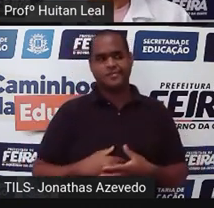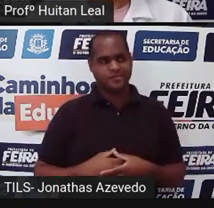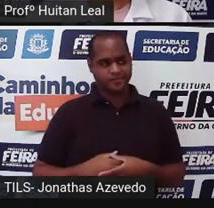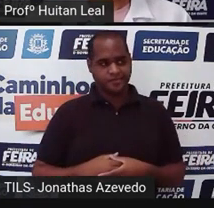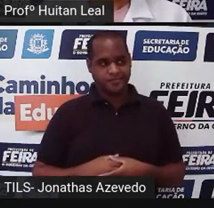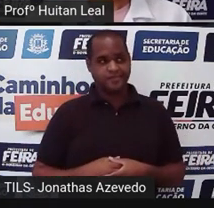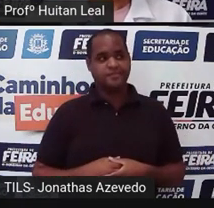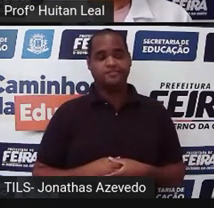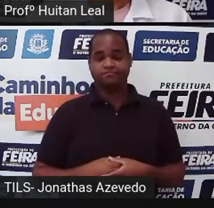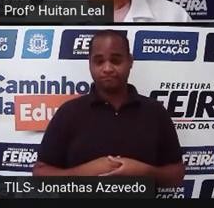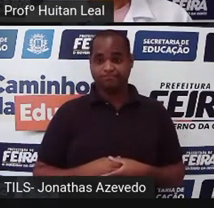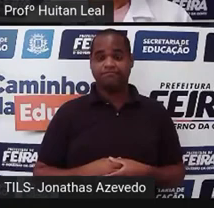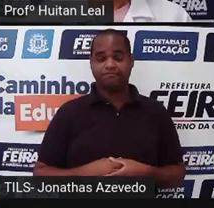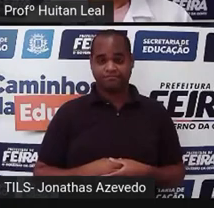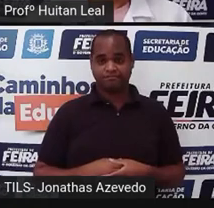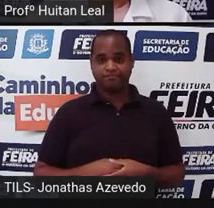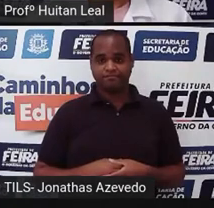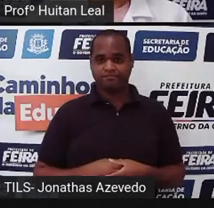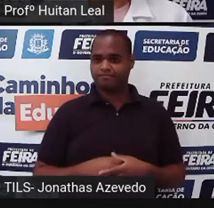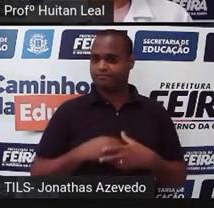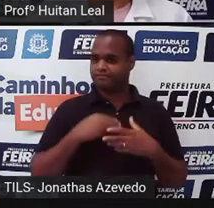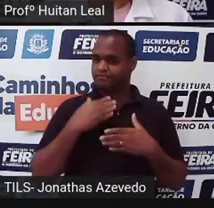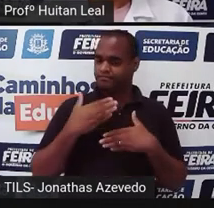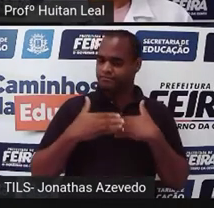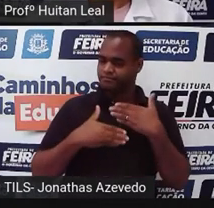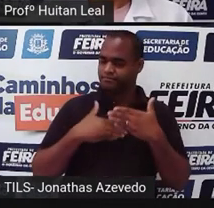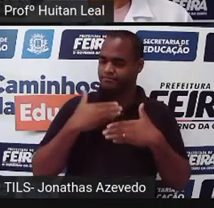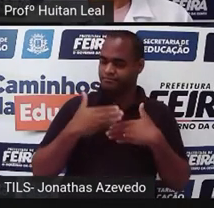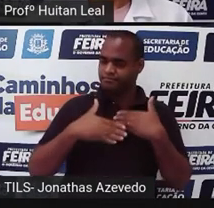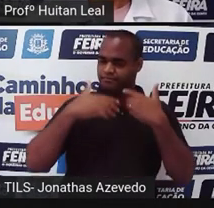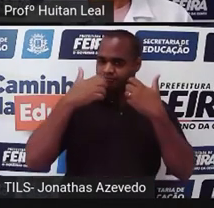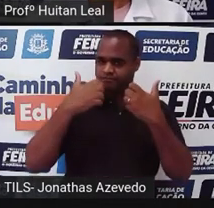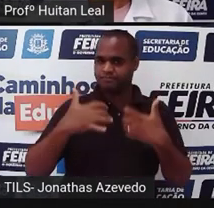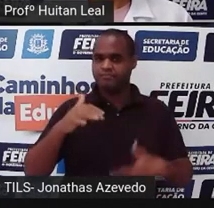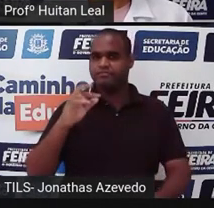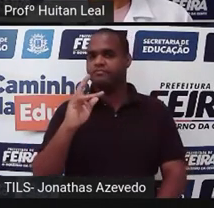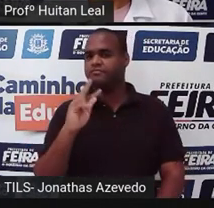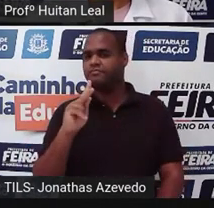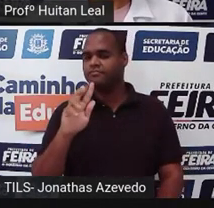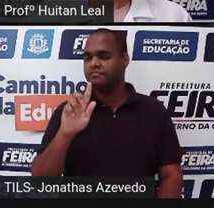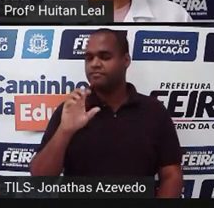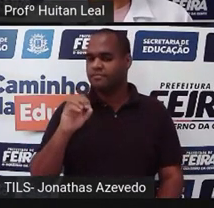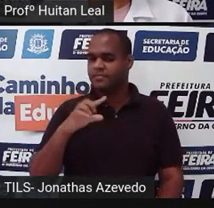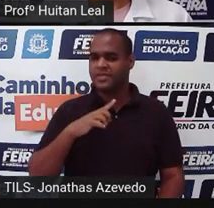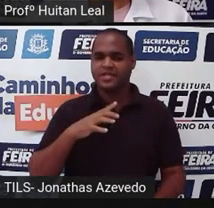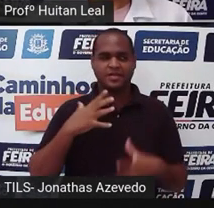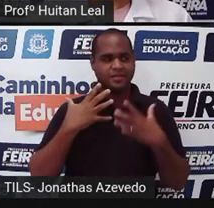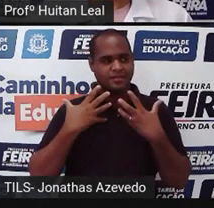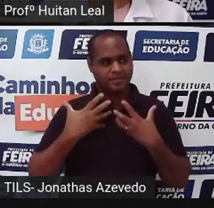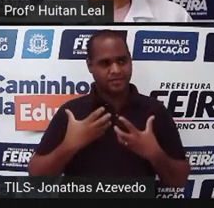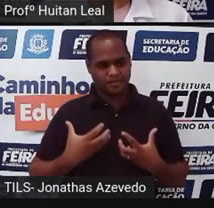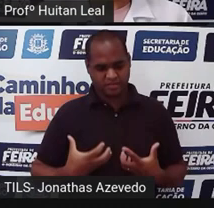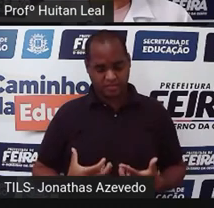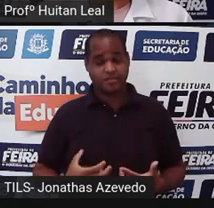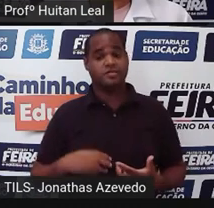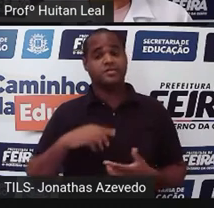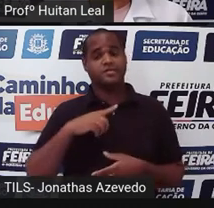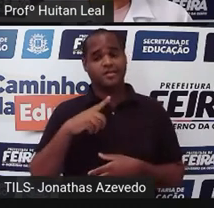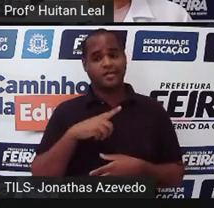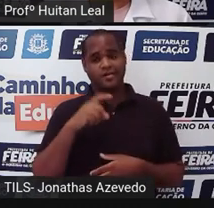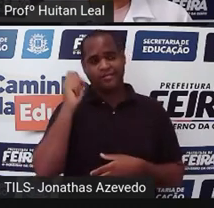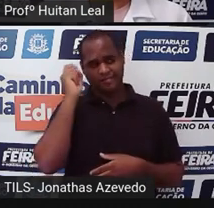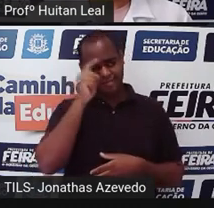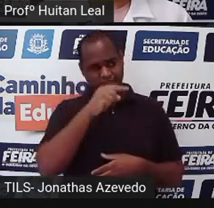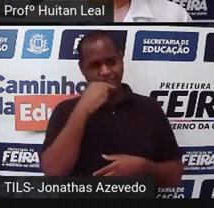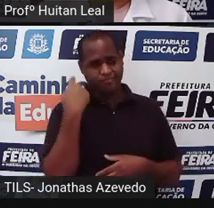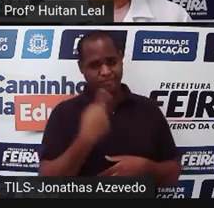Porém, pouco a pouco, Hugo começou a se cansar dos disparates maldosos